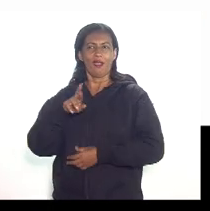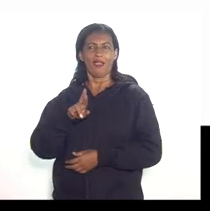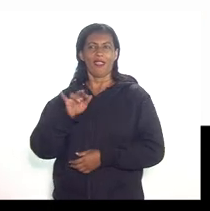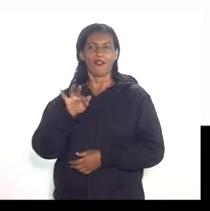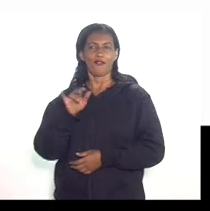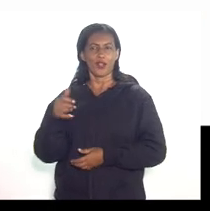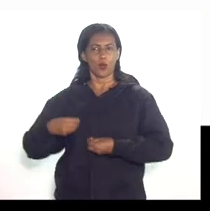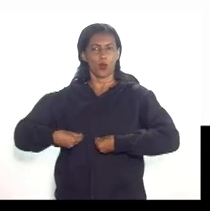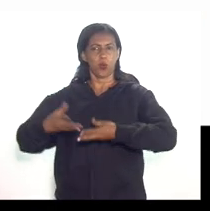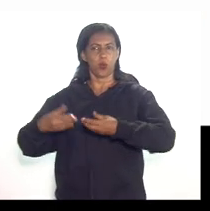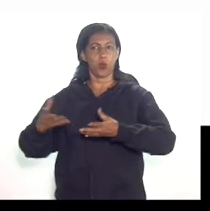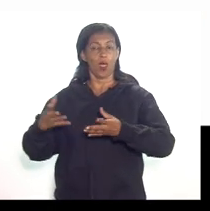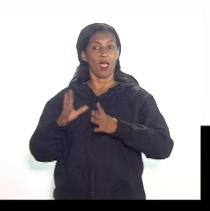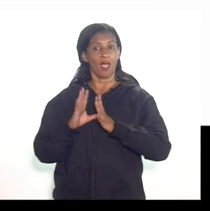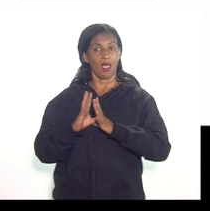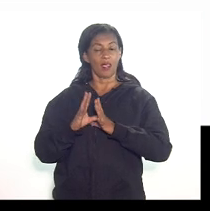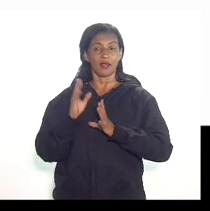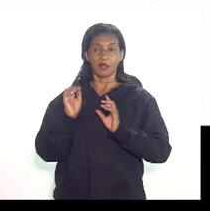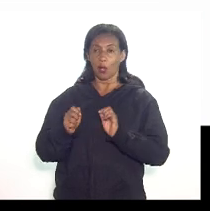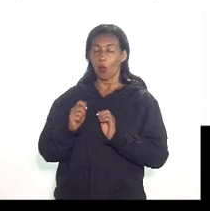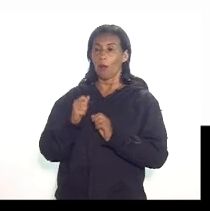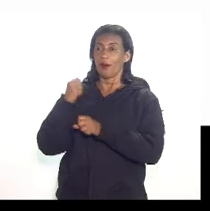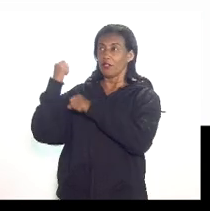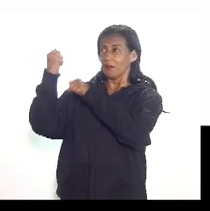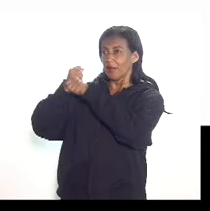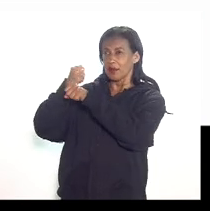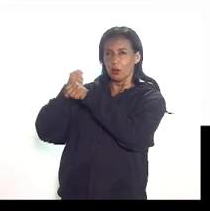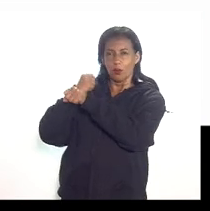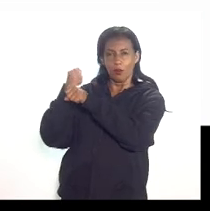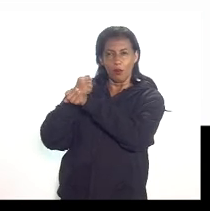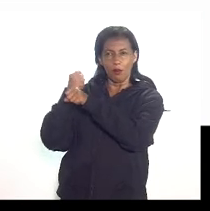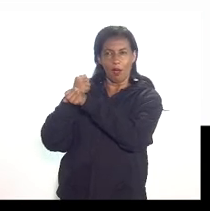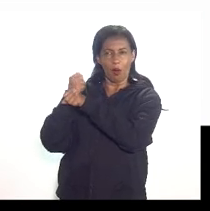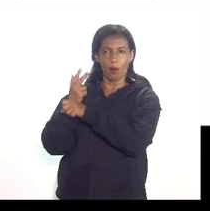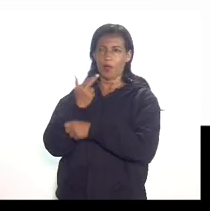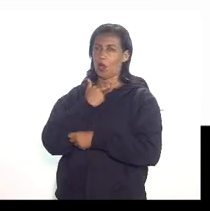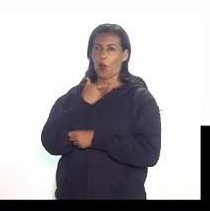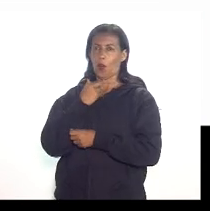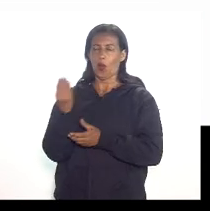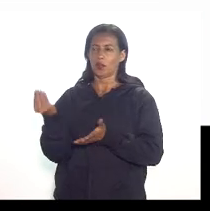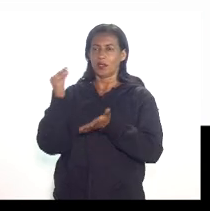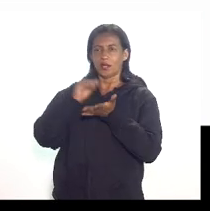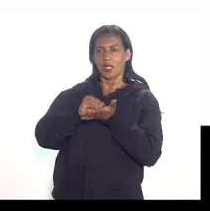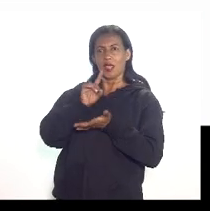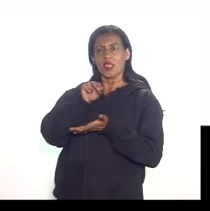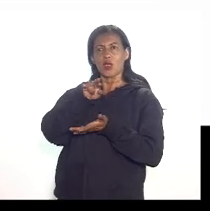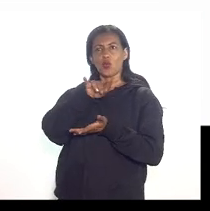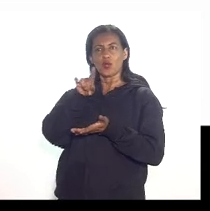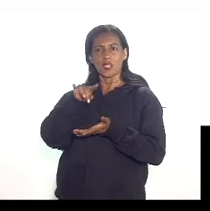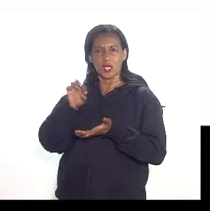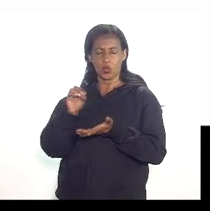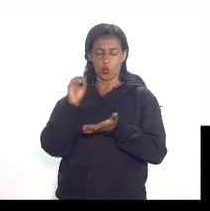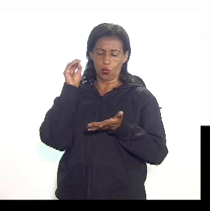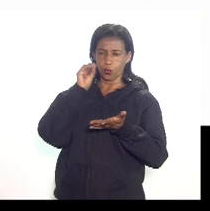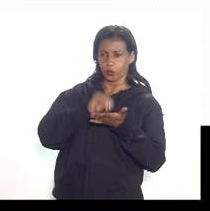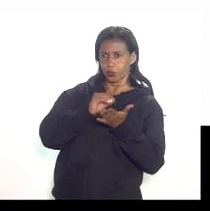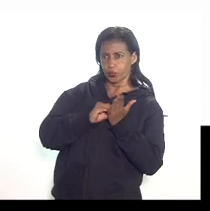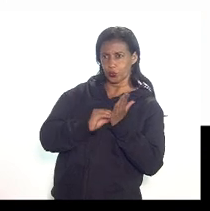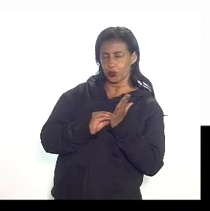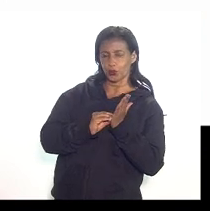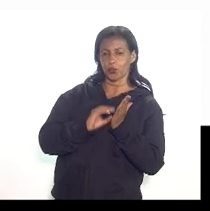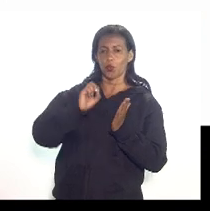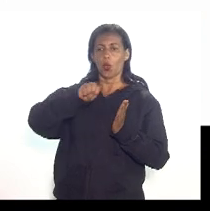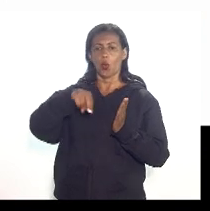um gasto para construir uma refinaria não pode ser deduzido ou um gasto num